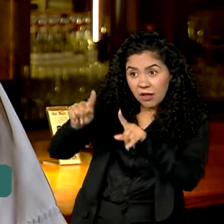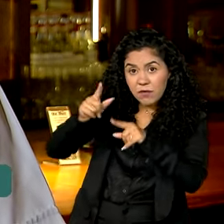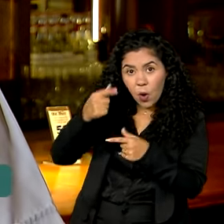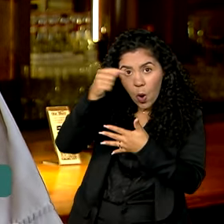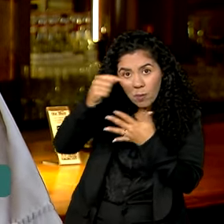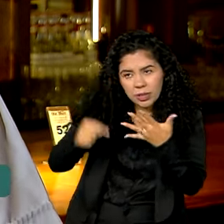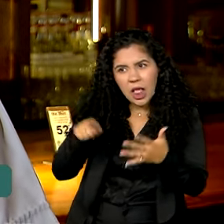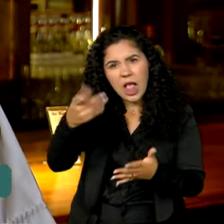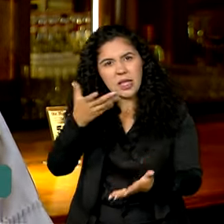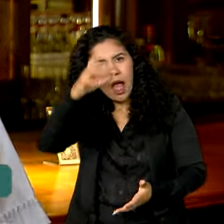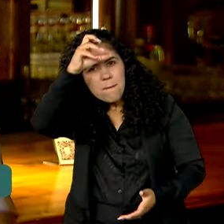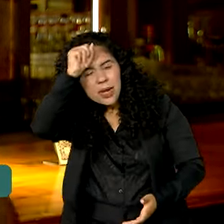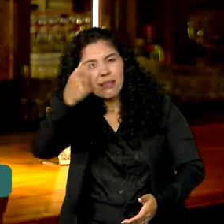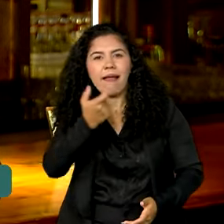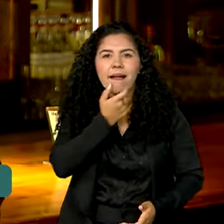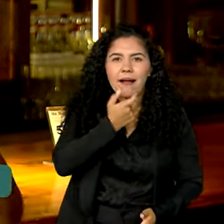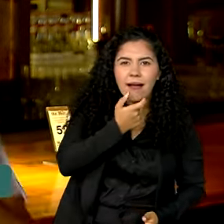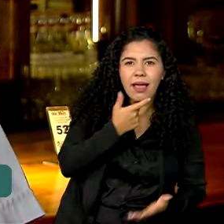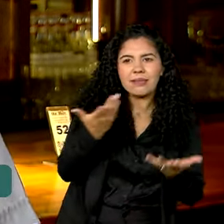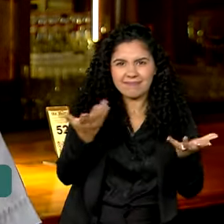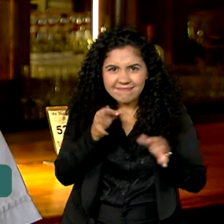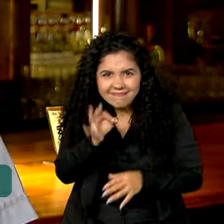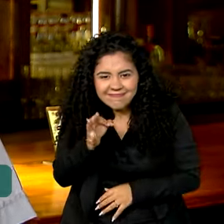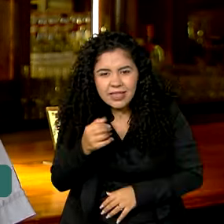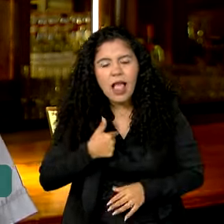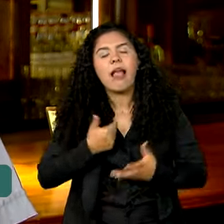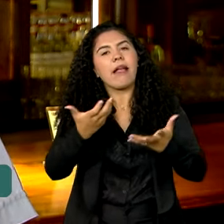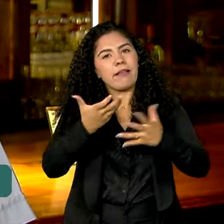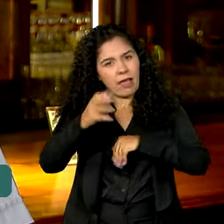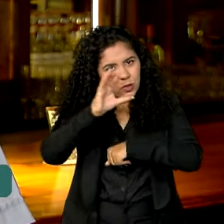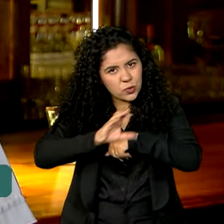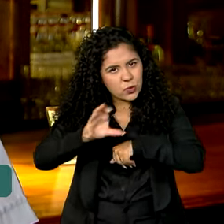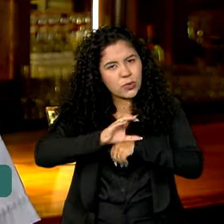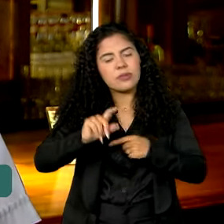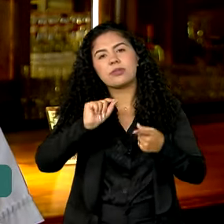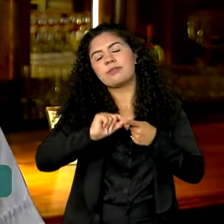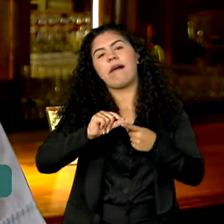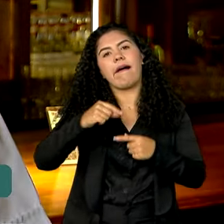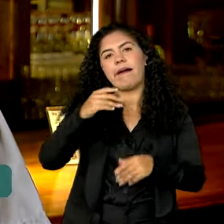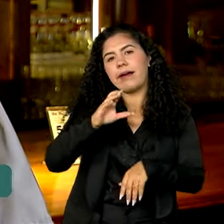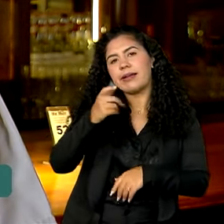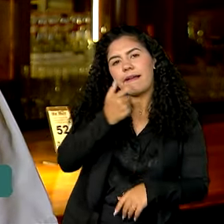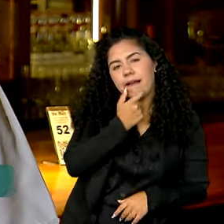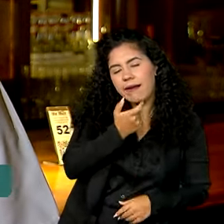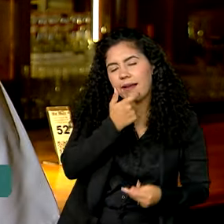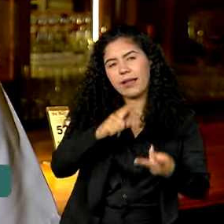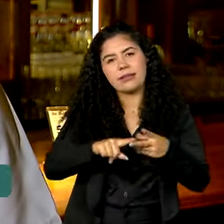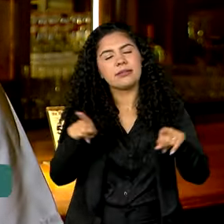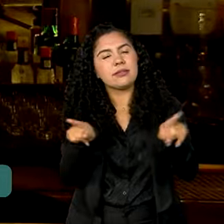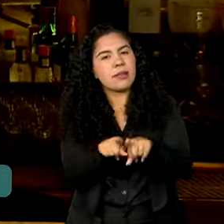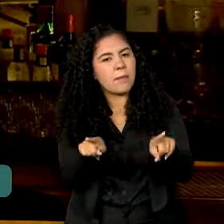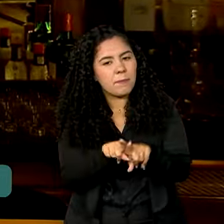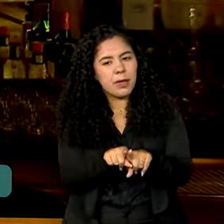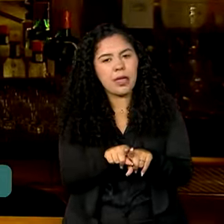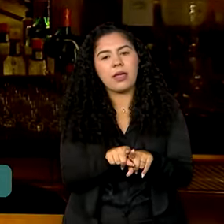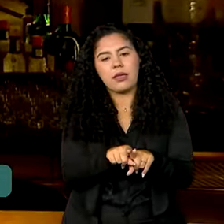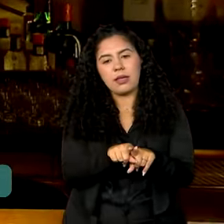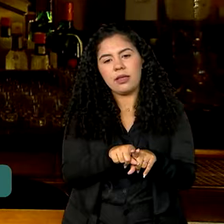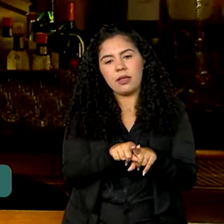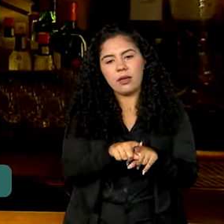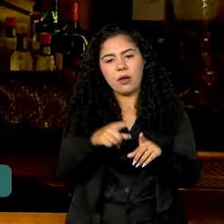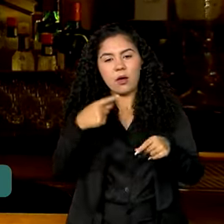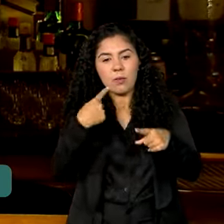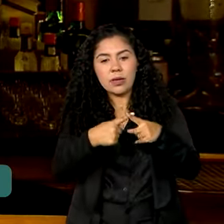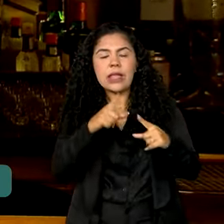você quer aprender inglês, fazer outros cursos? É, pretendo fazer curso de inglês, pra mim aperfeiçoar mais o que quer, querendo ou não,